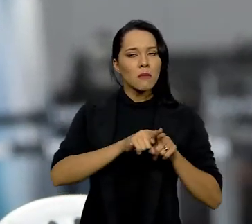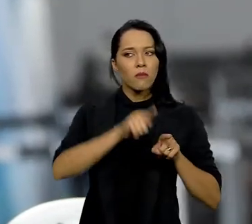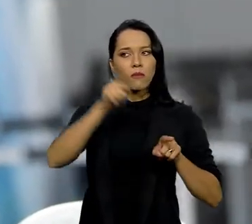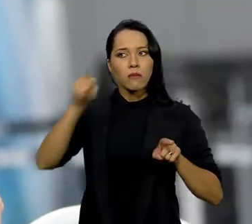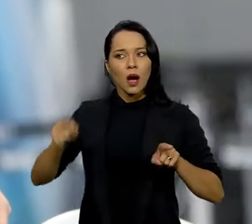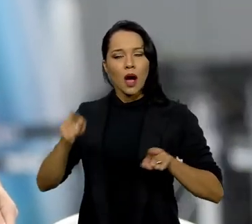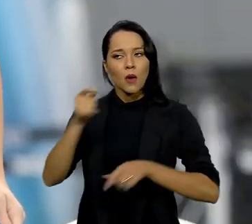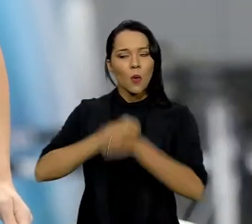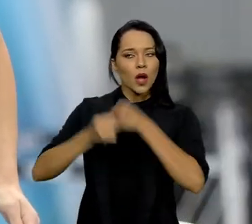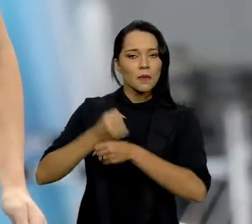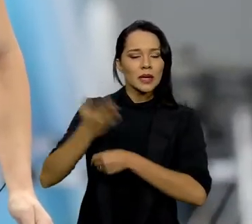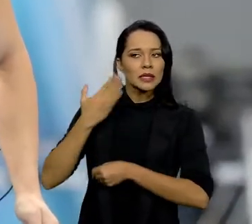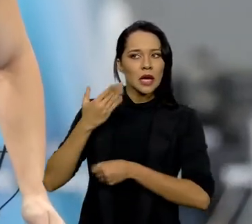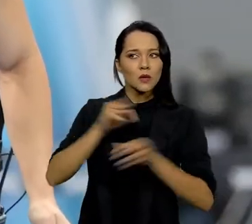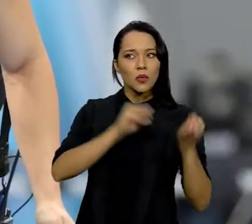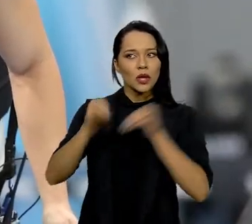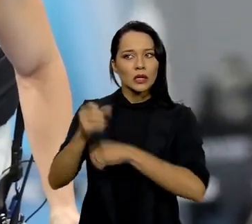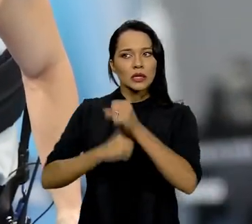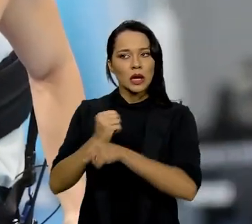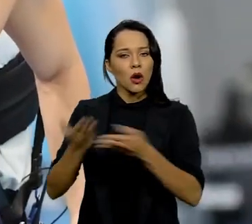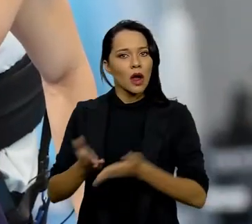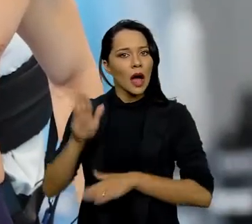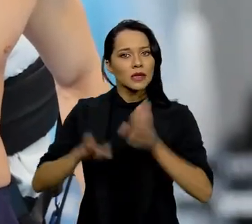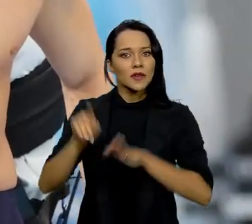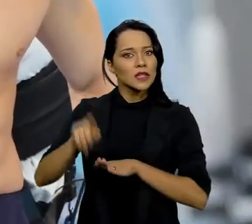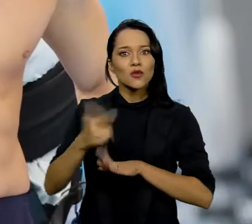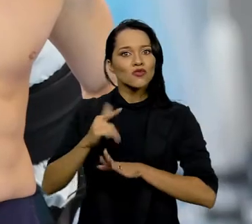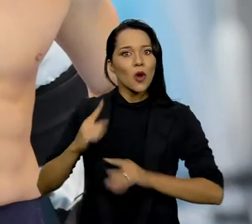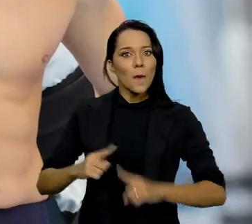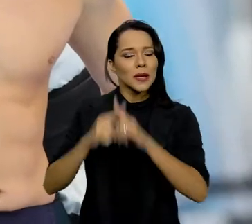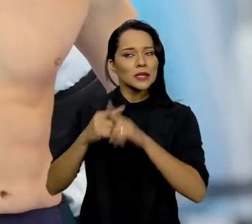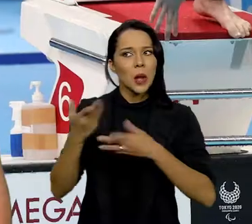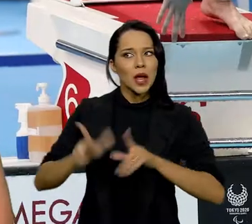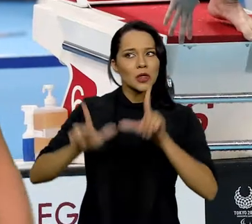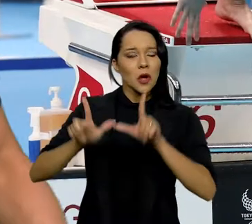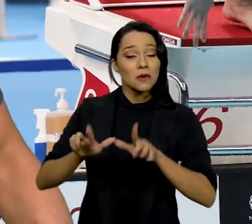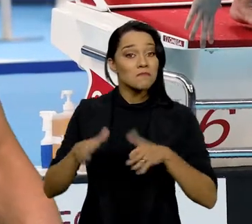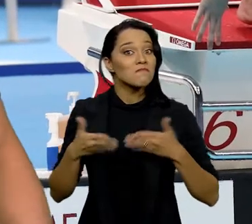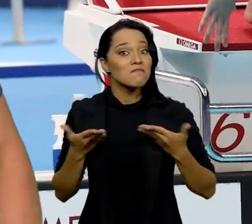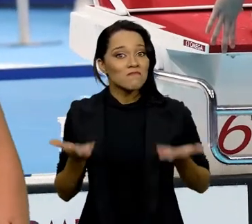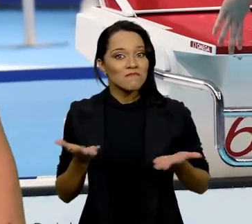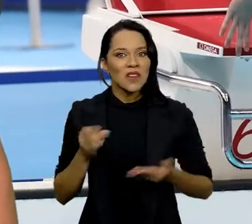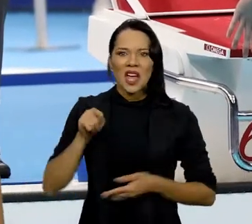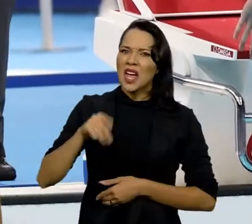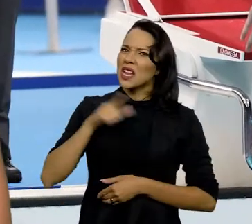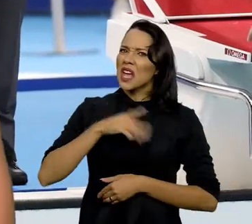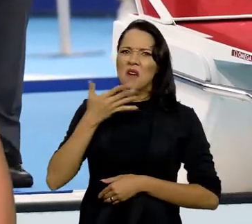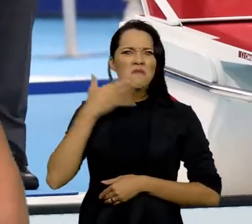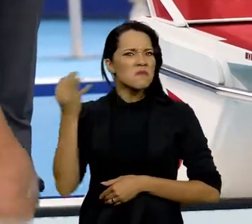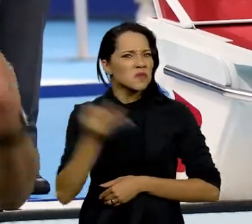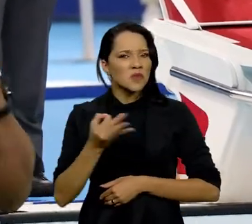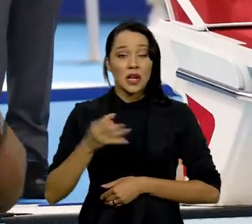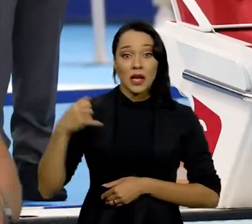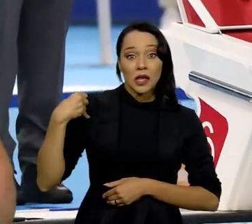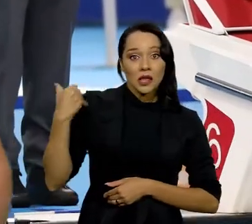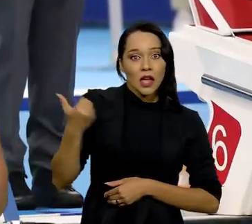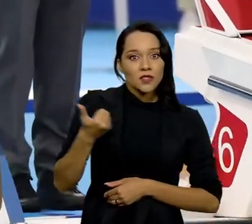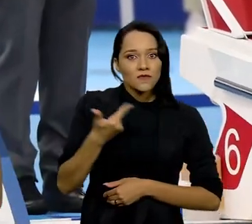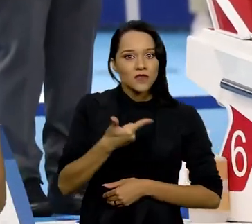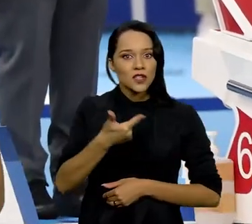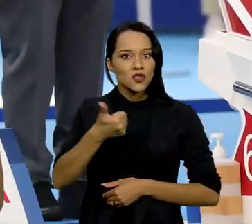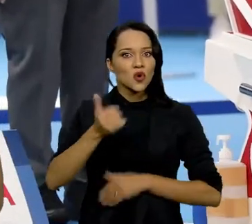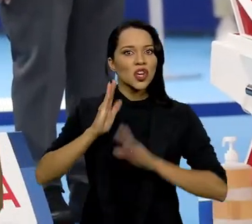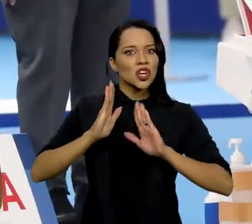adiada no ano passado, a gente nem teria o Gabriel competindo lá em Tóquio. Pois é, o moleque é um fenômeno, tem só 21